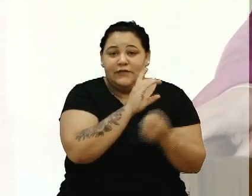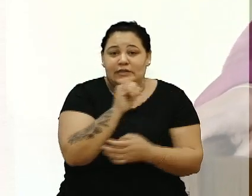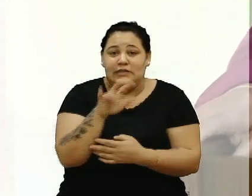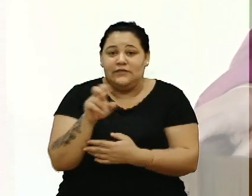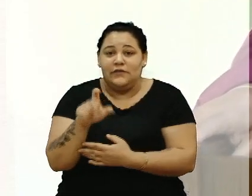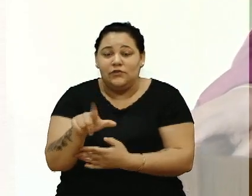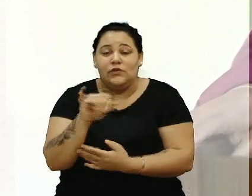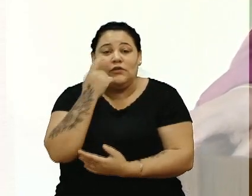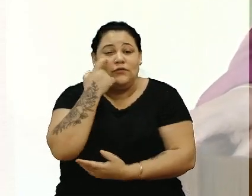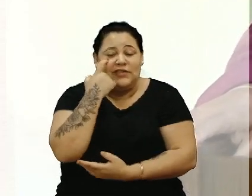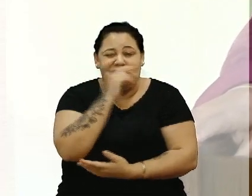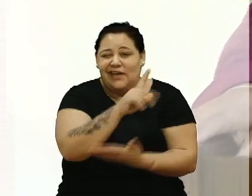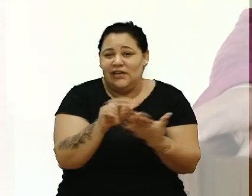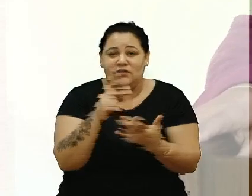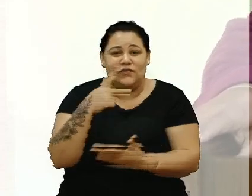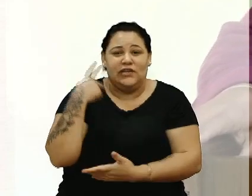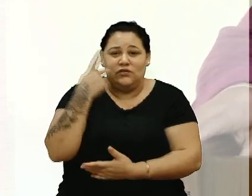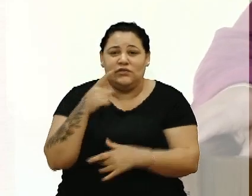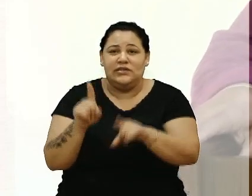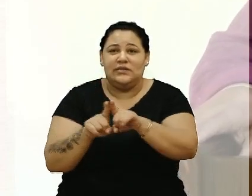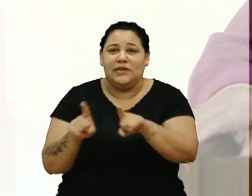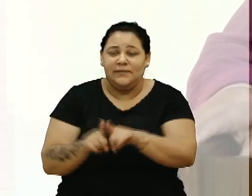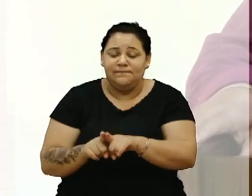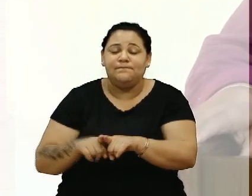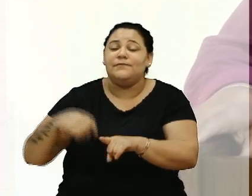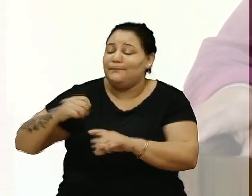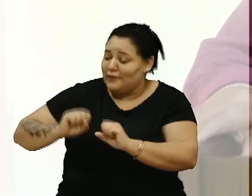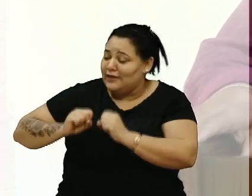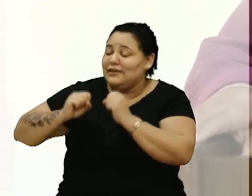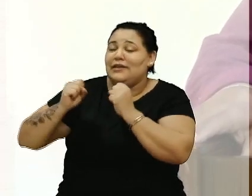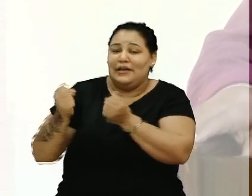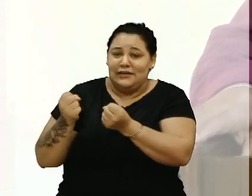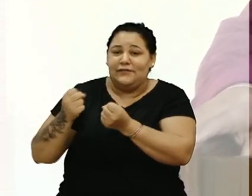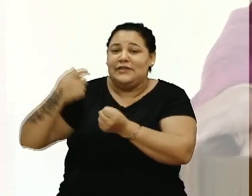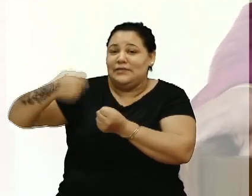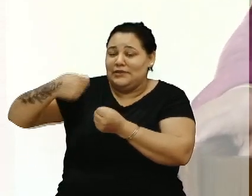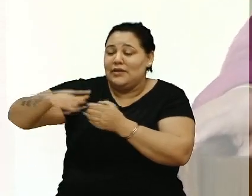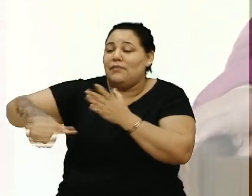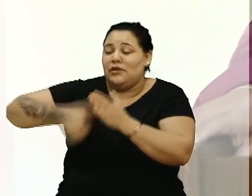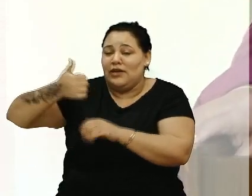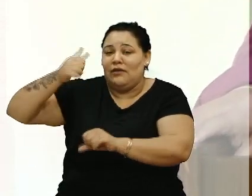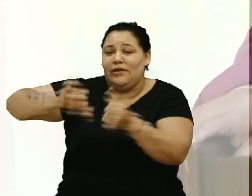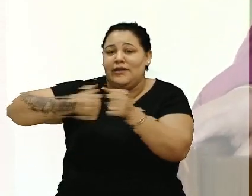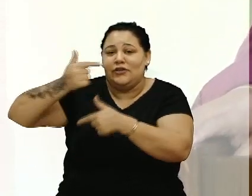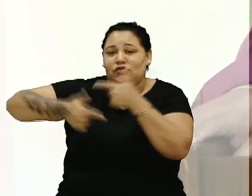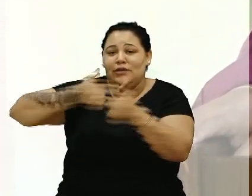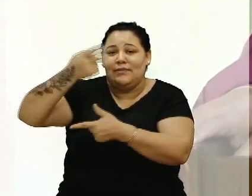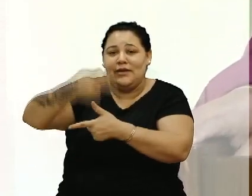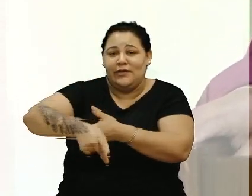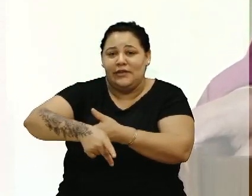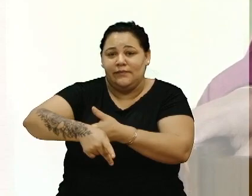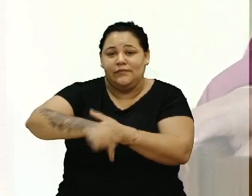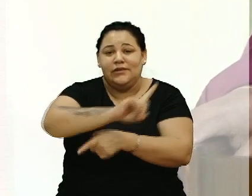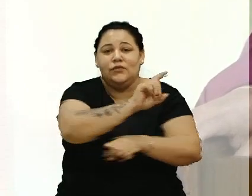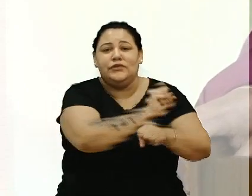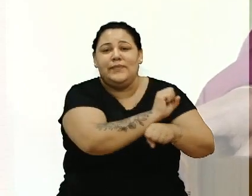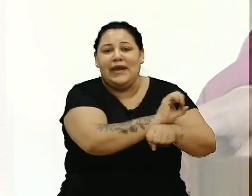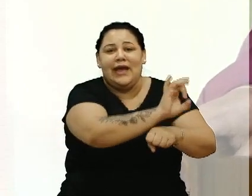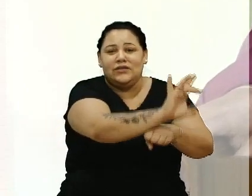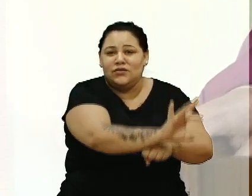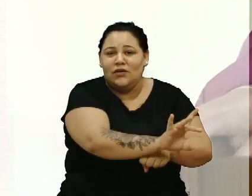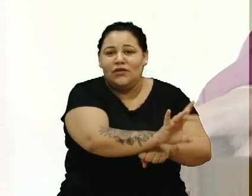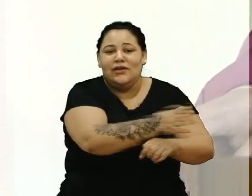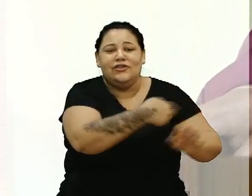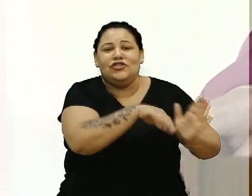vários vereadores cobram, que a defesa civil precisa ser melhor equipada na nossa cidade. Não esperamos só esperar quando